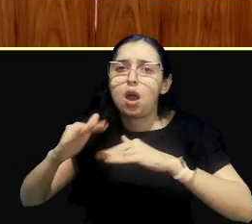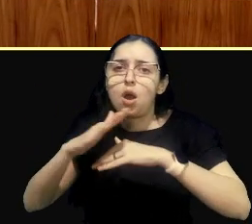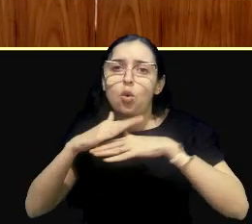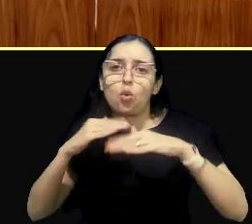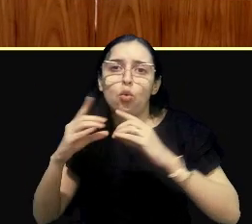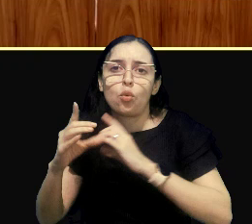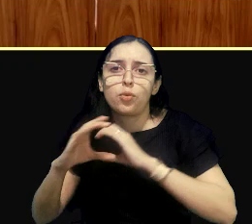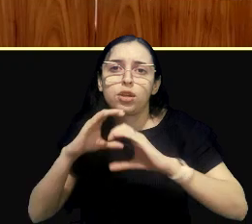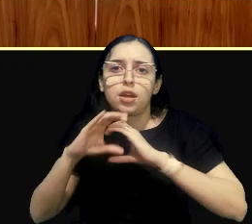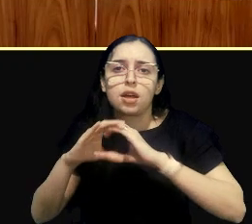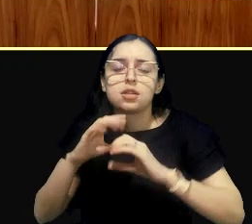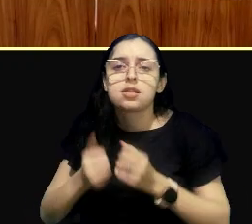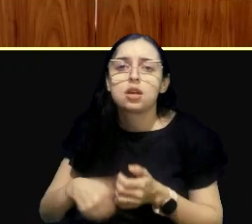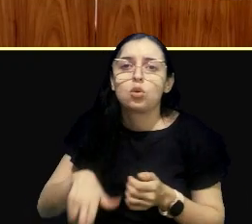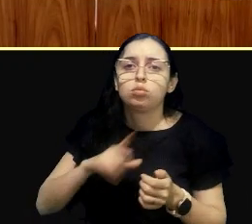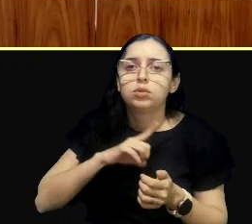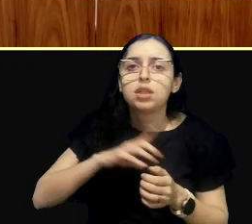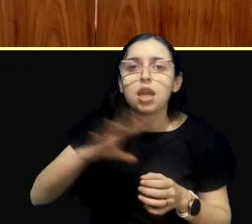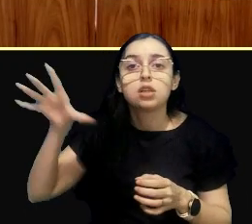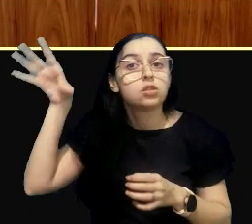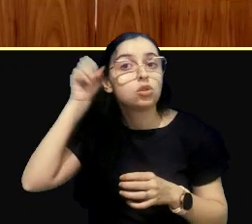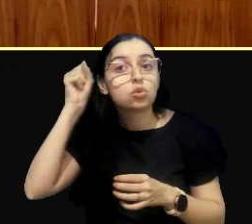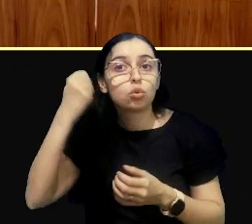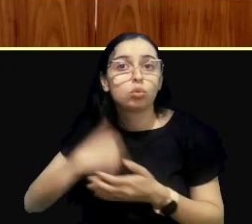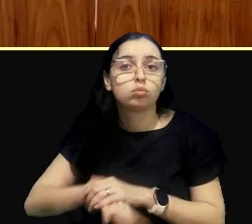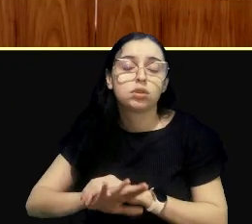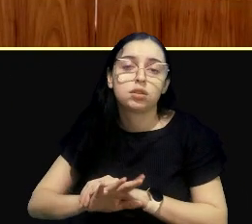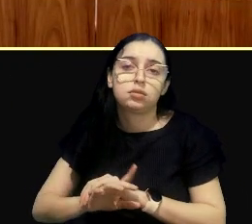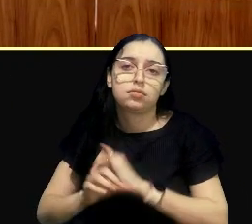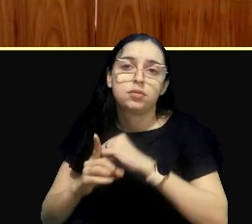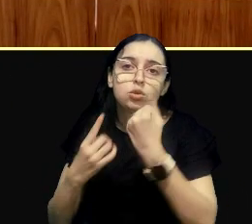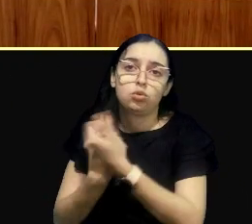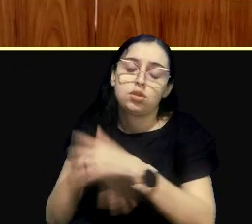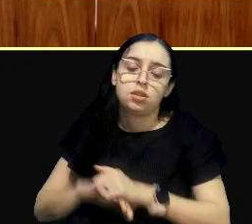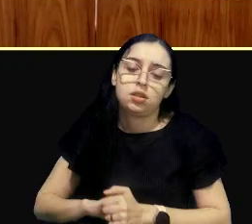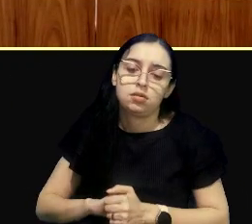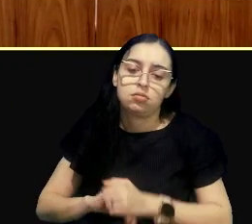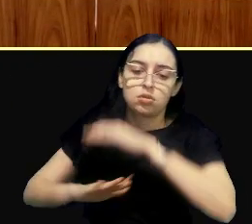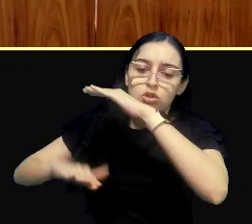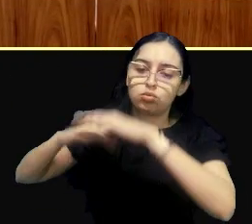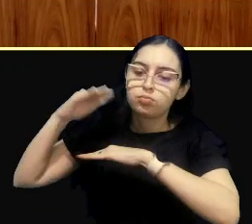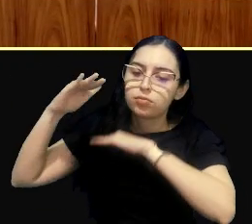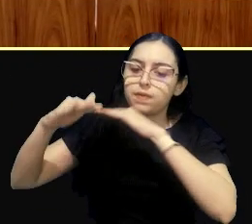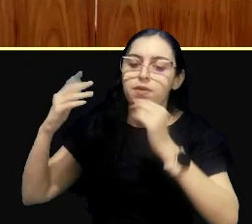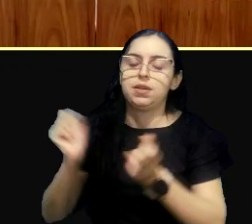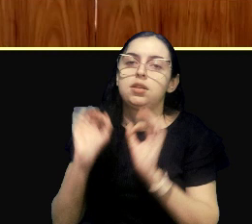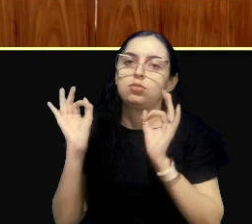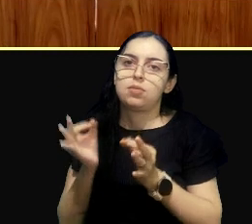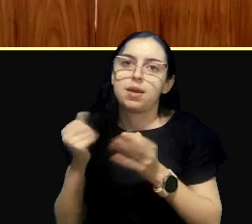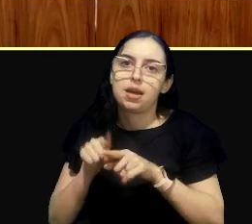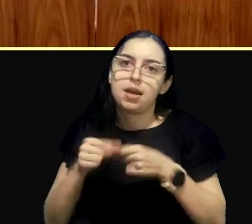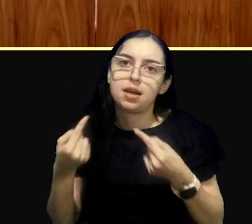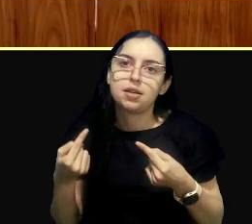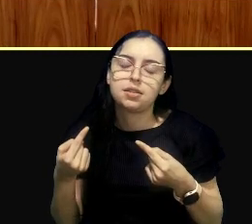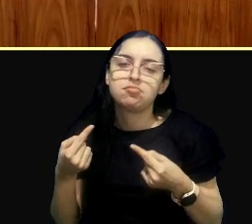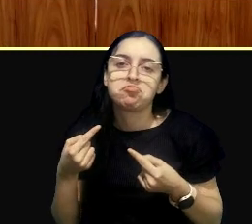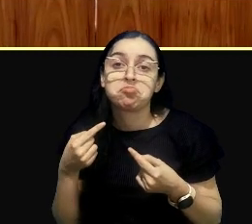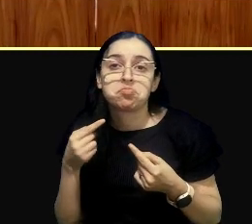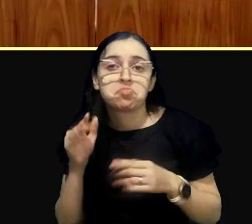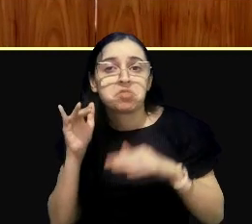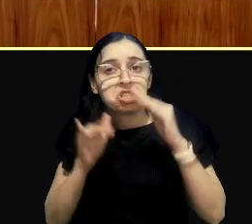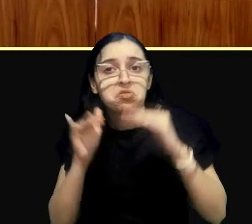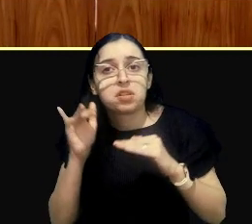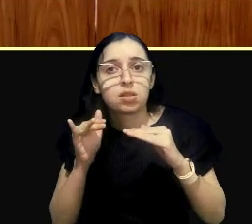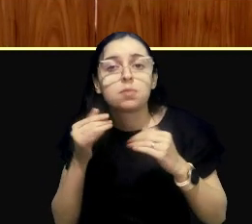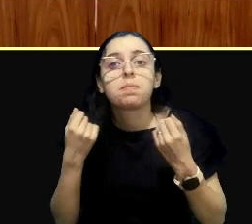ter essa escuta social. A gente já está evoluindo para isso, mas talvez a gente precise